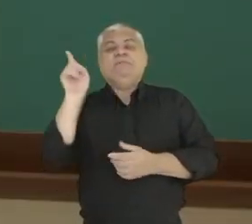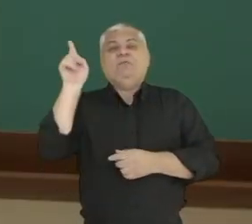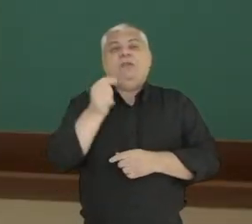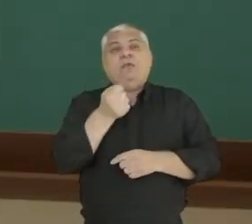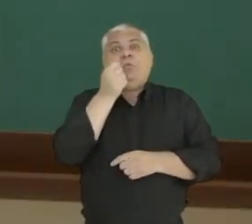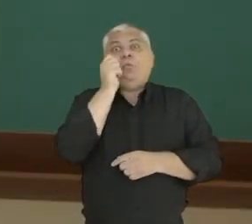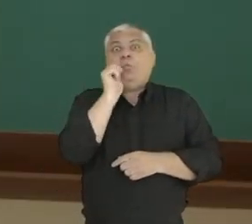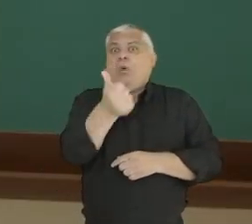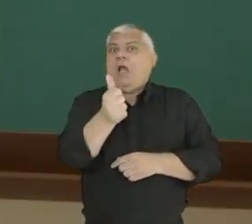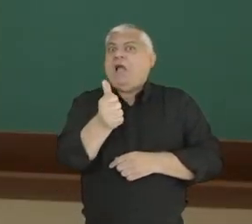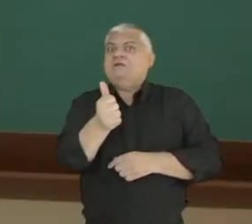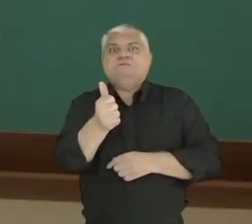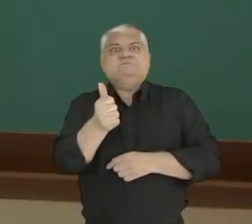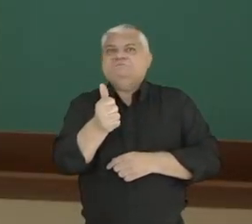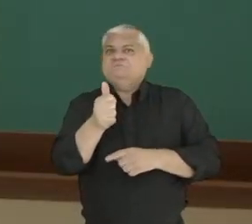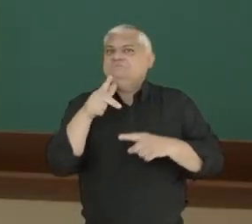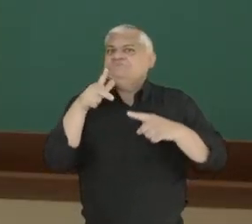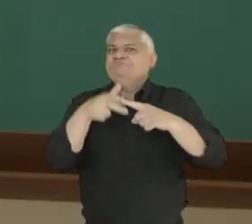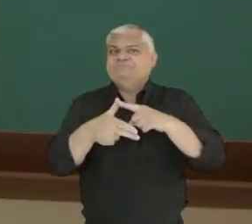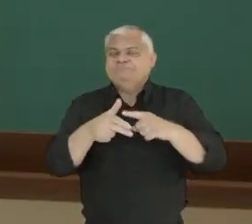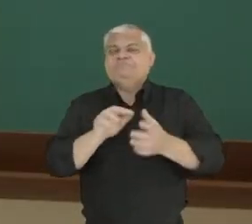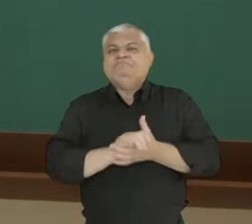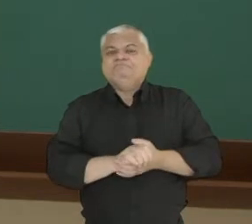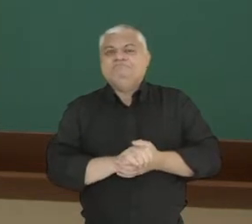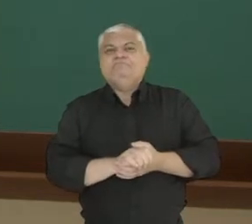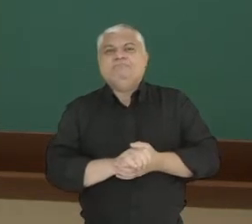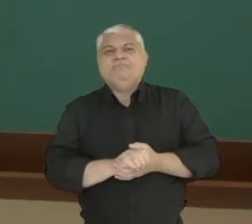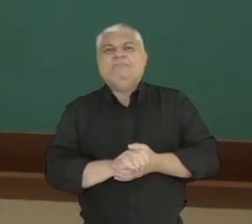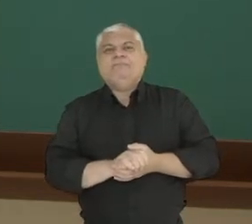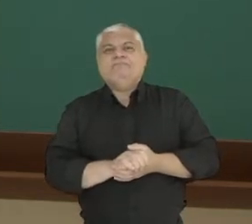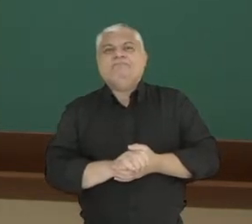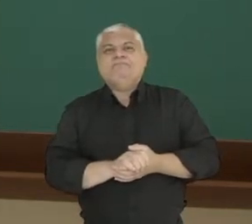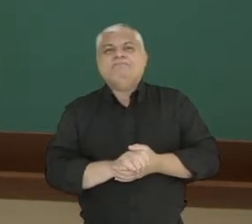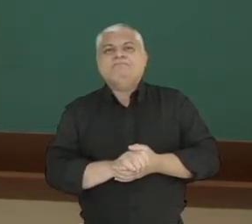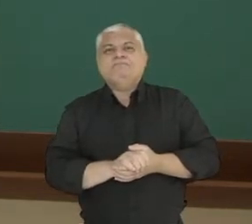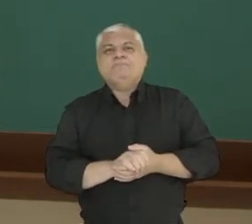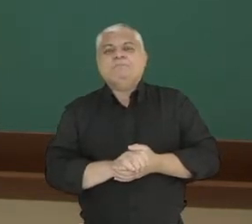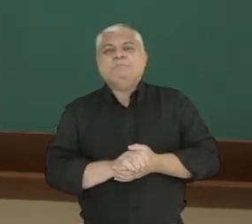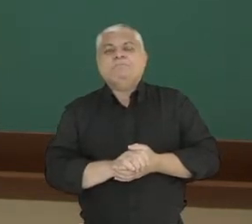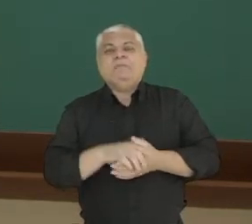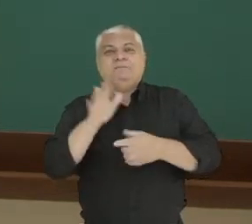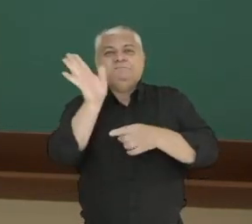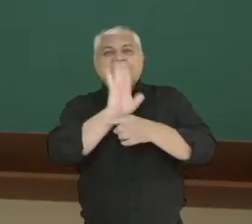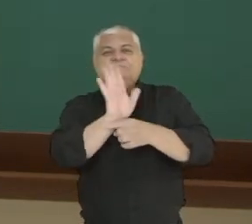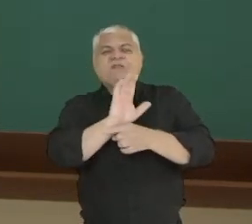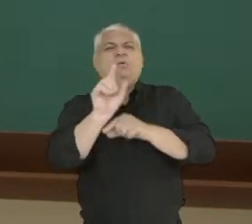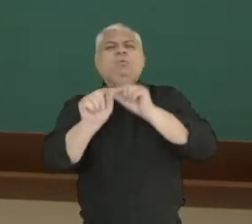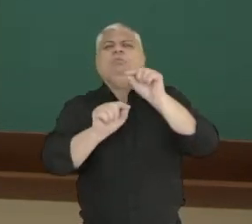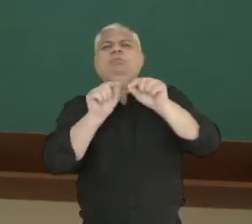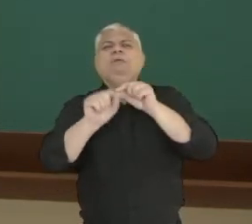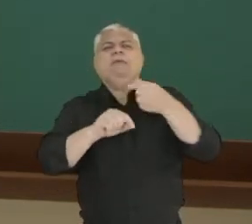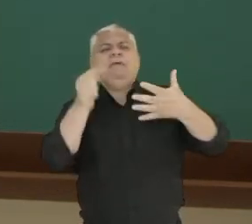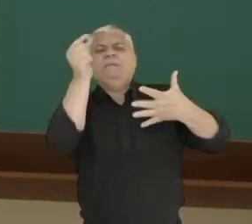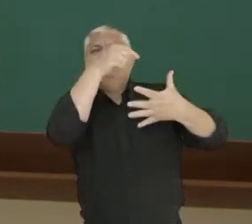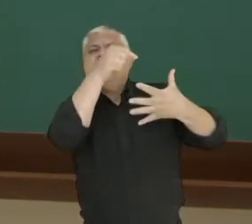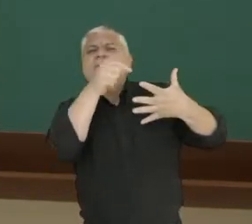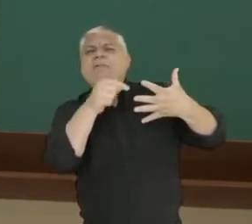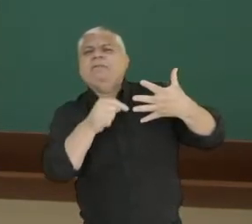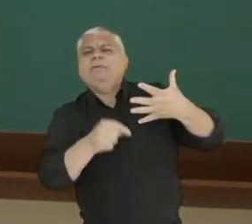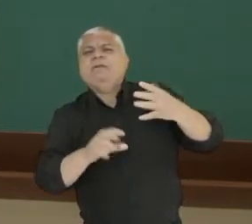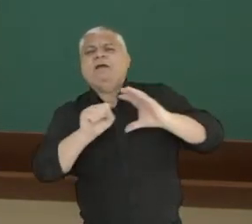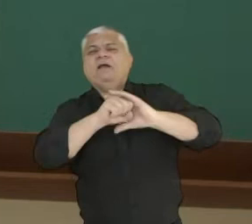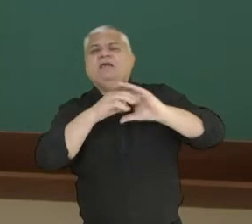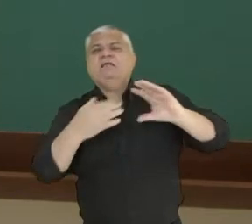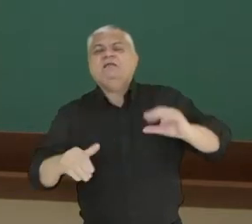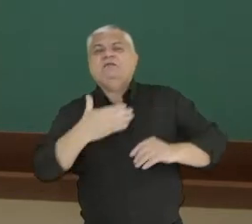impedido de tomar posse. Então nós vamos estudar, nesse vídeo, quais são as principais características do